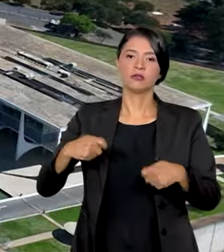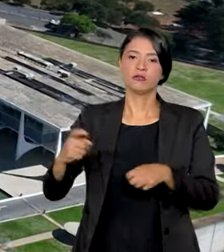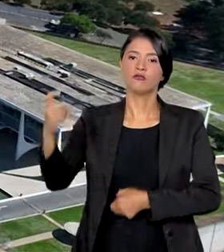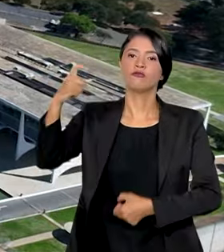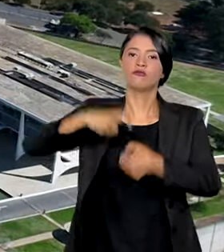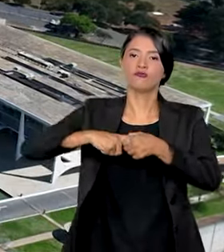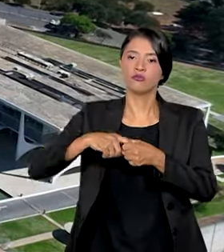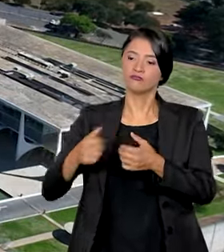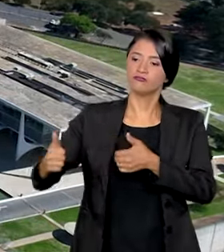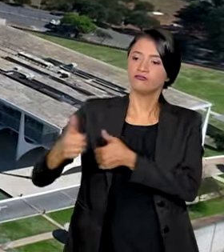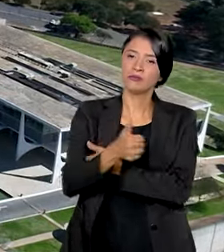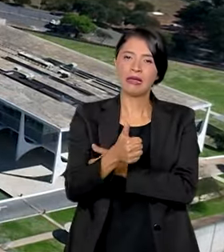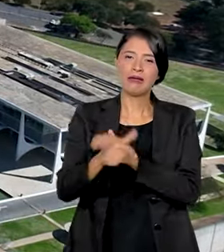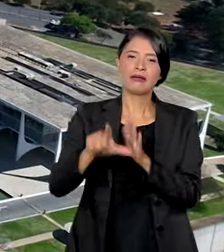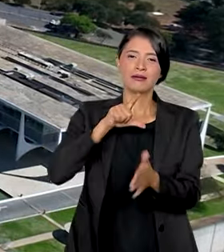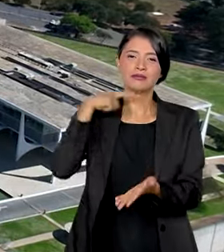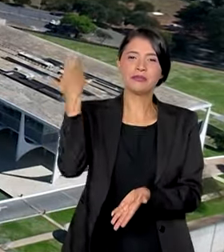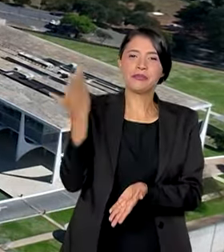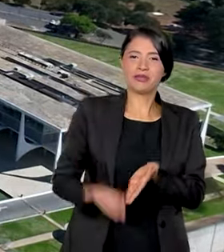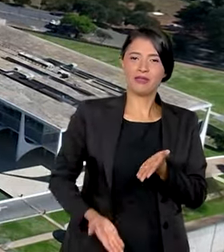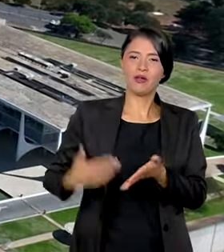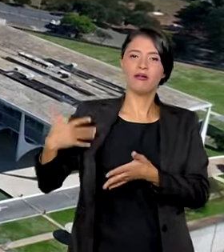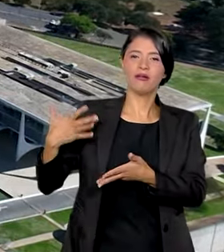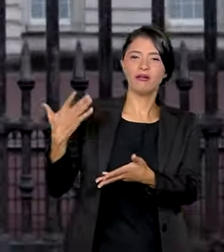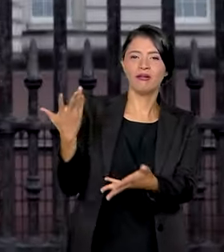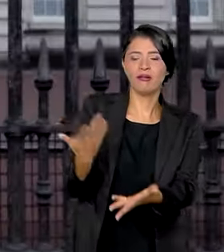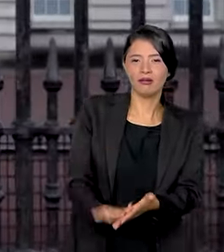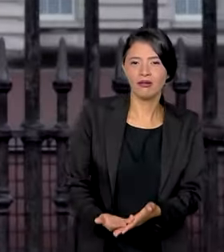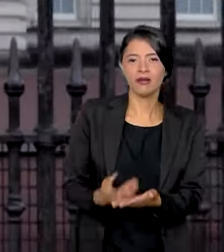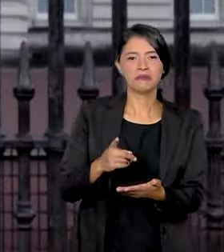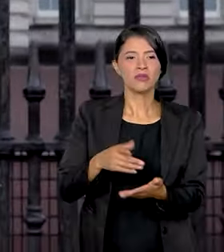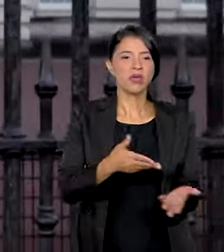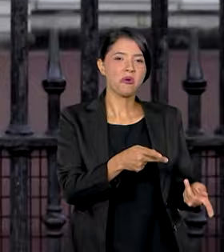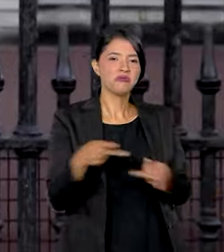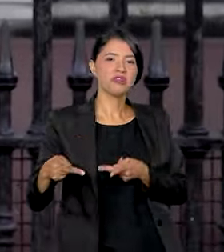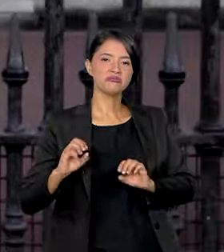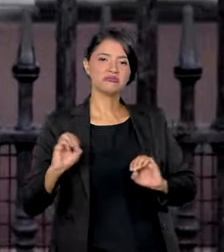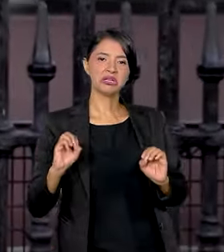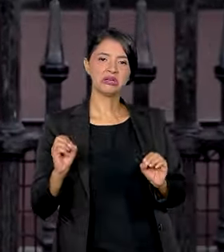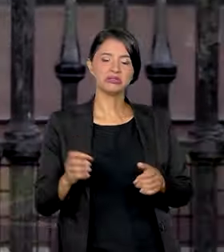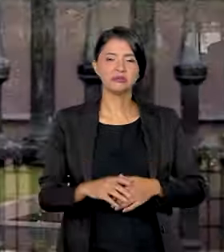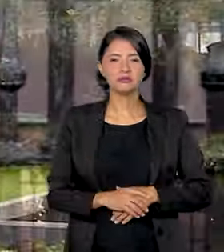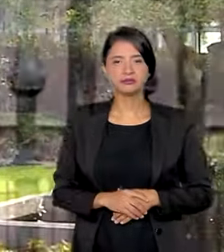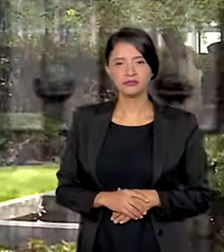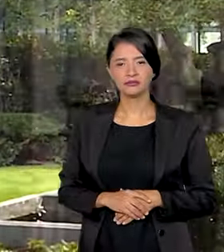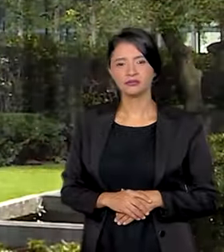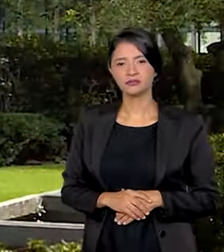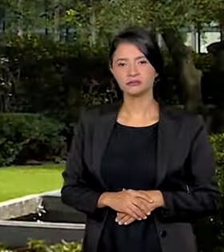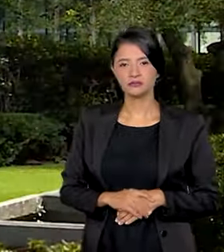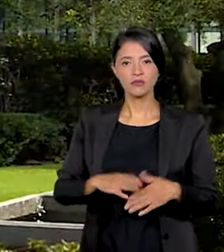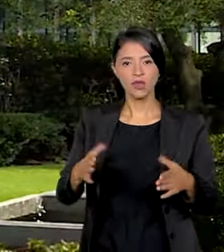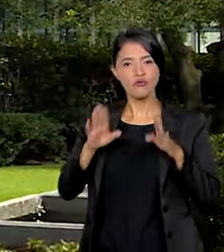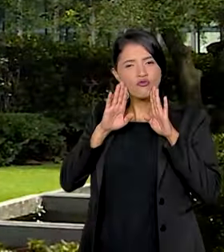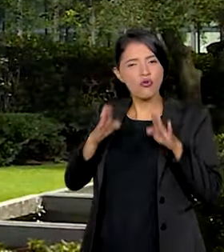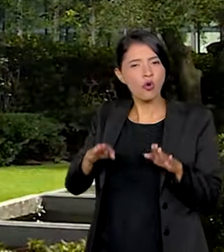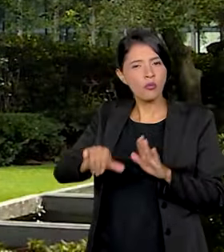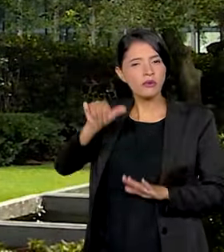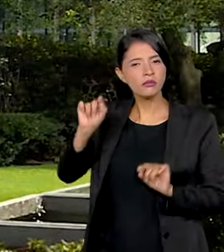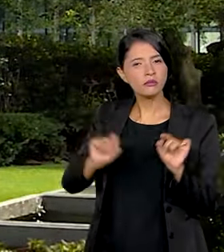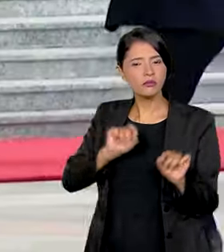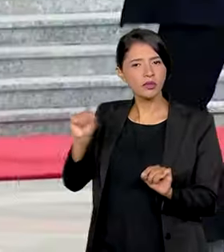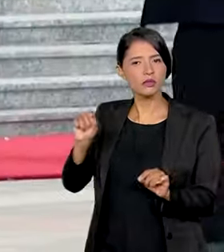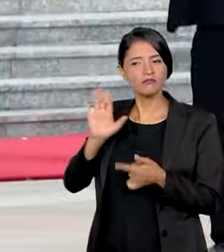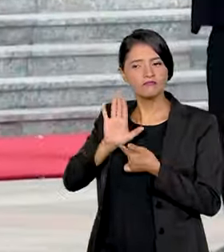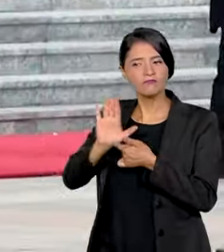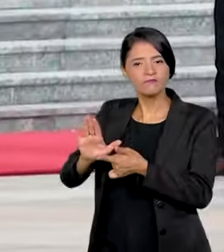precisava recuperar o protagonismo que tinha perdido nos últimos anos, quando não era convidado para nada. O foco inicial foi